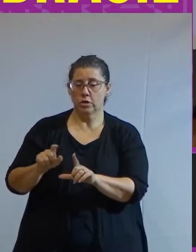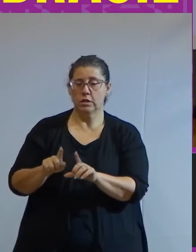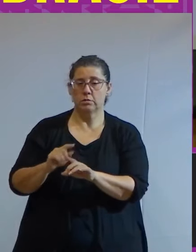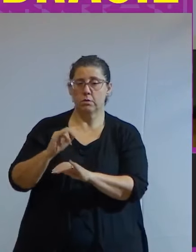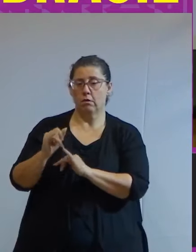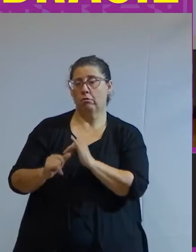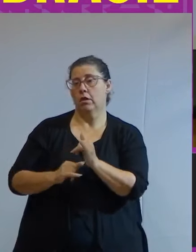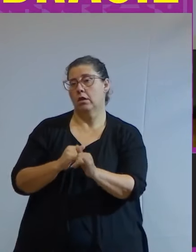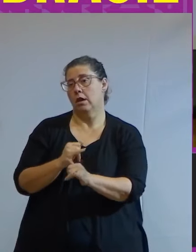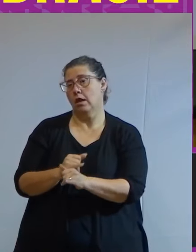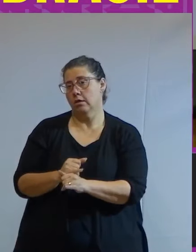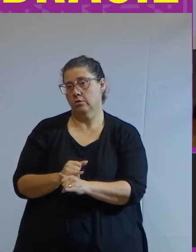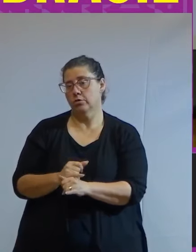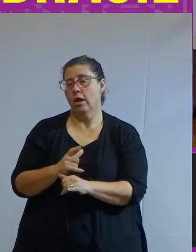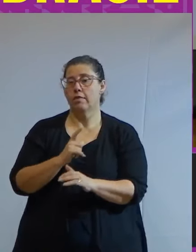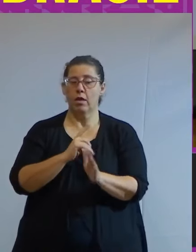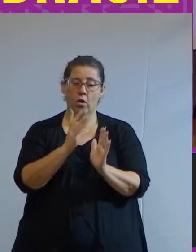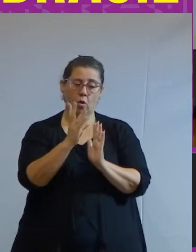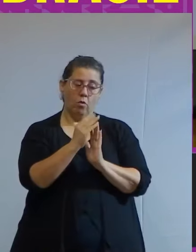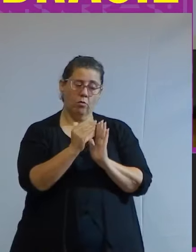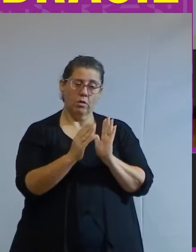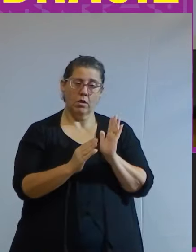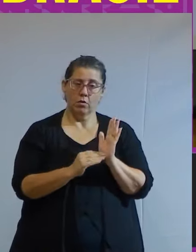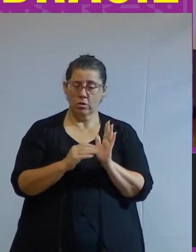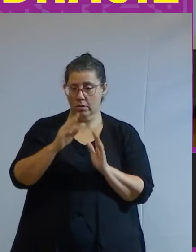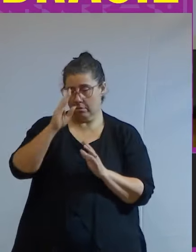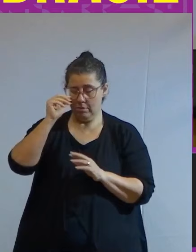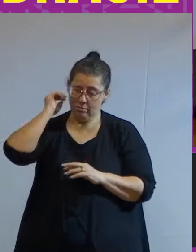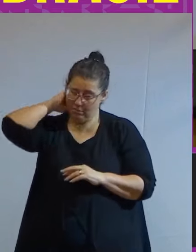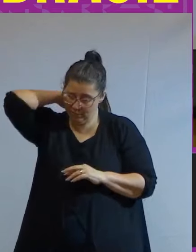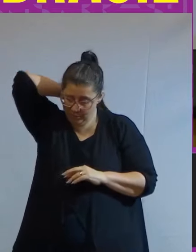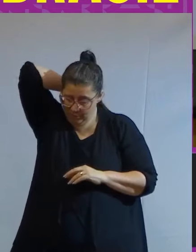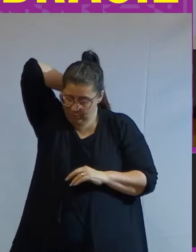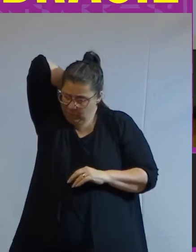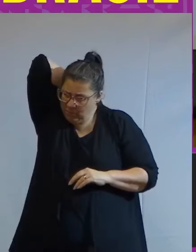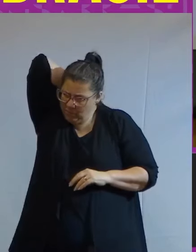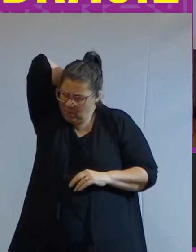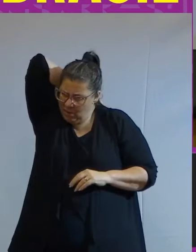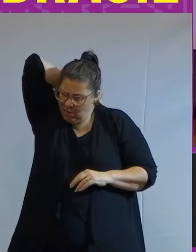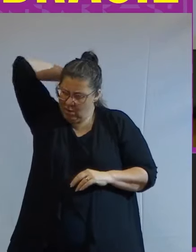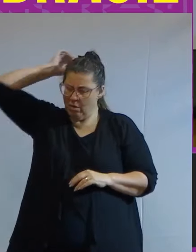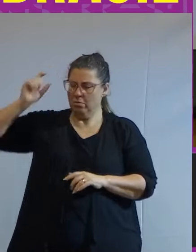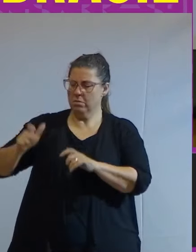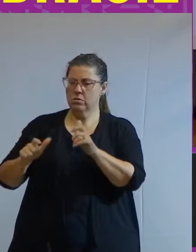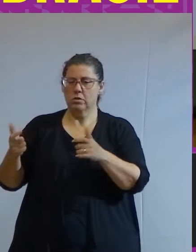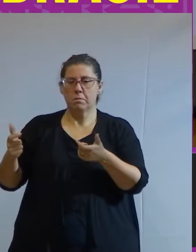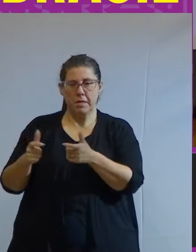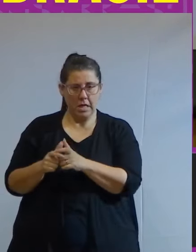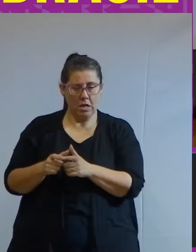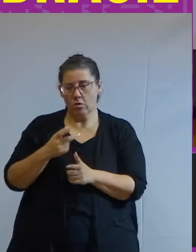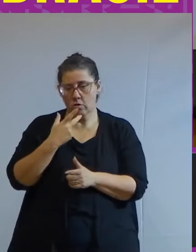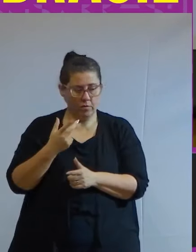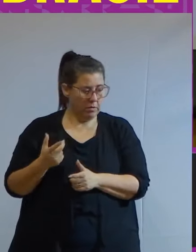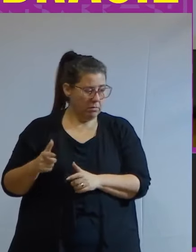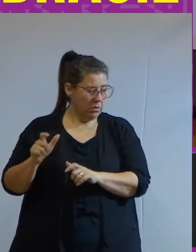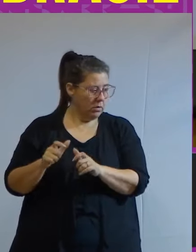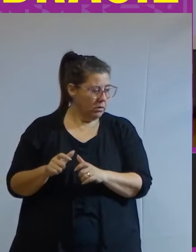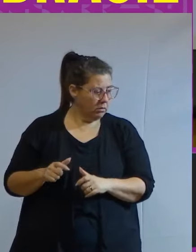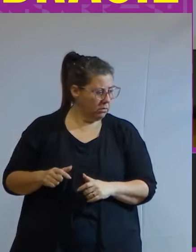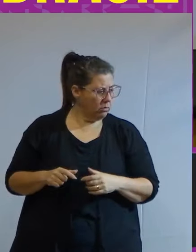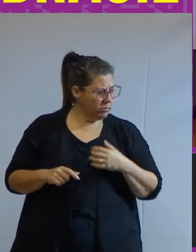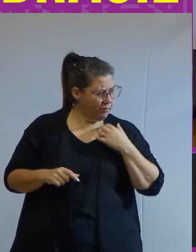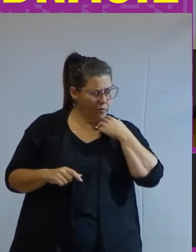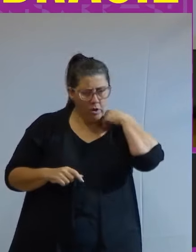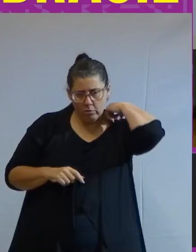o acesso ao conteúdo da internet e principalmente a reclamação dos empreendedores pessoas pequenas não estamos falando de pessoas grandes é